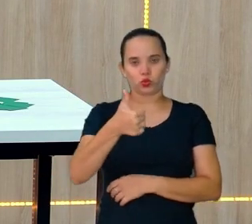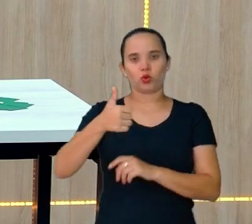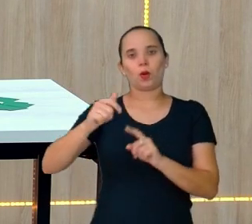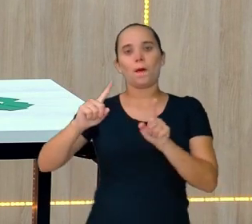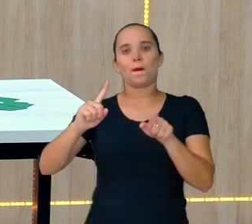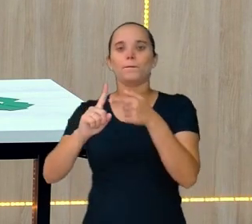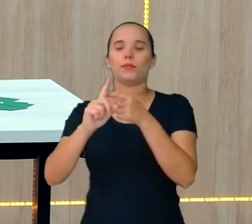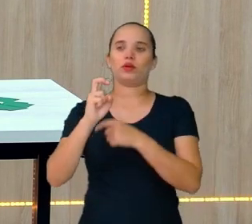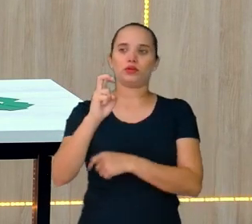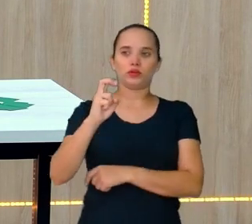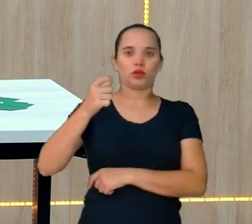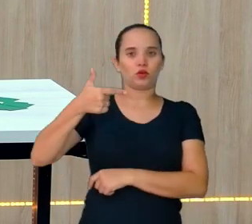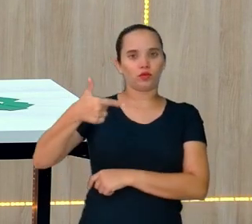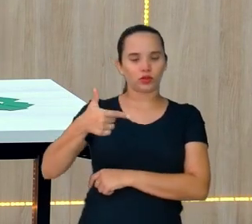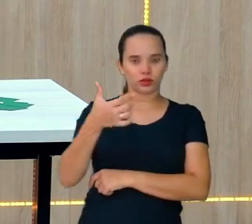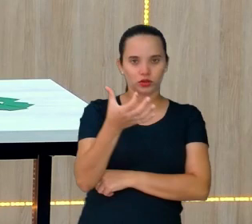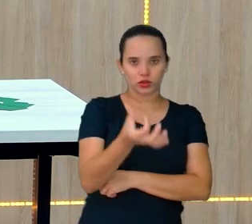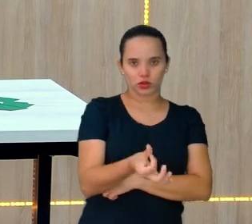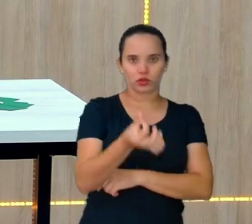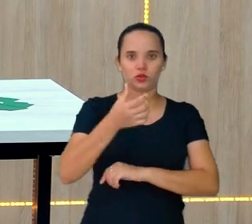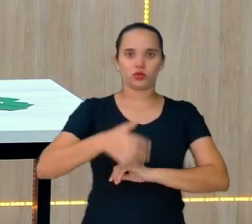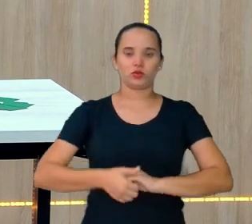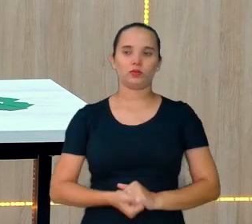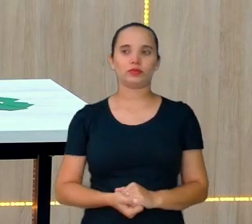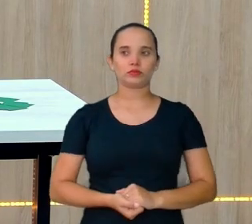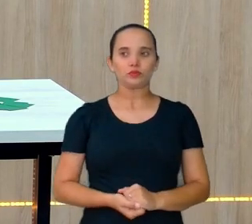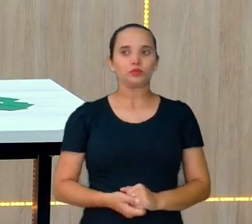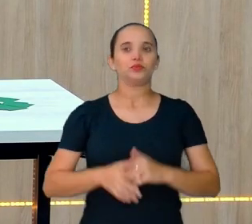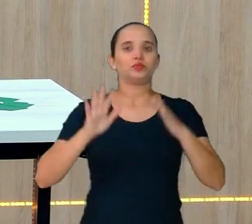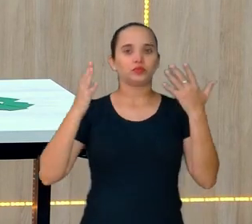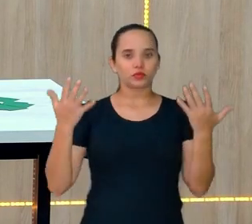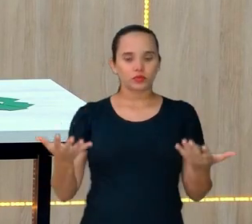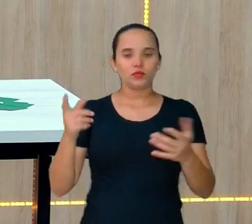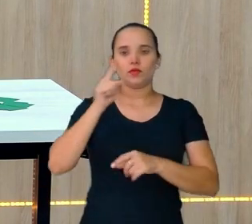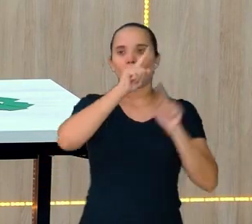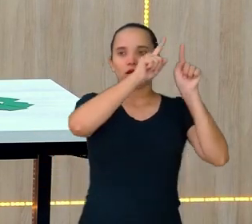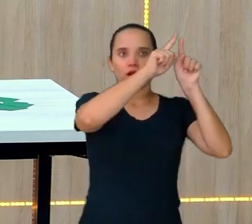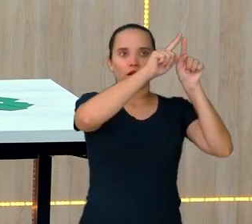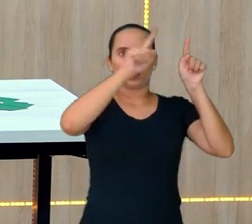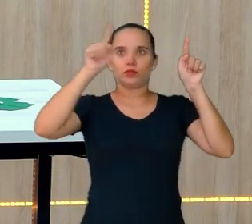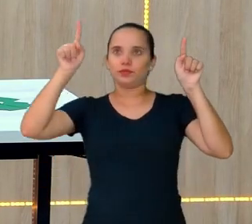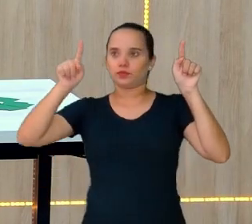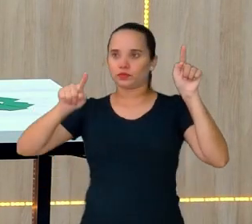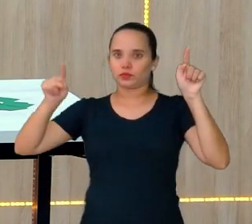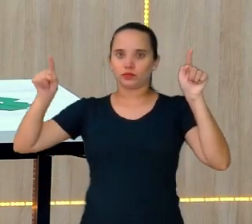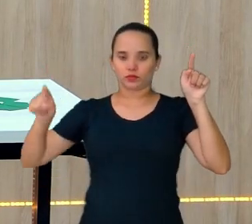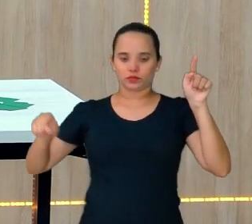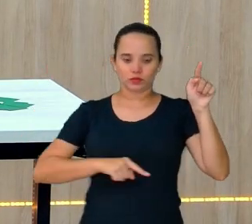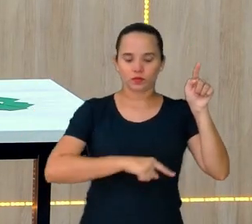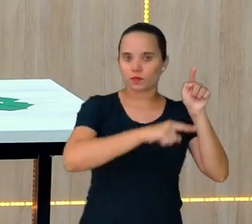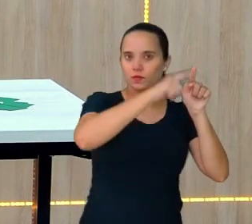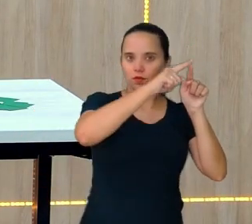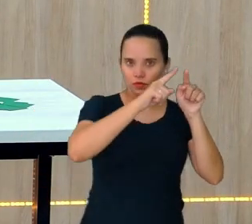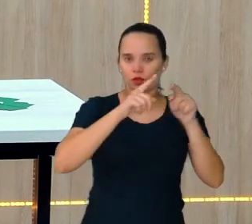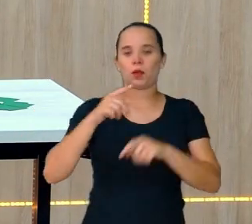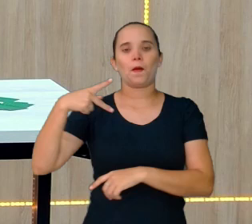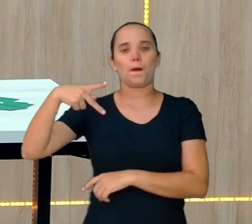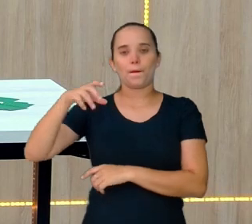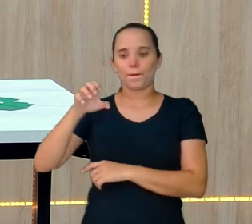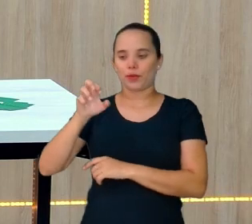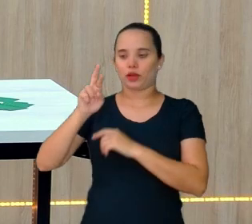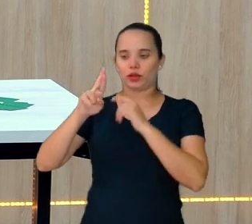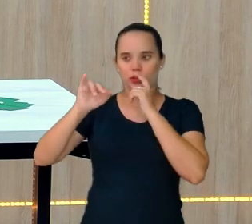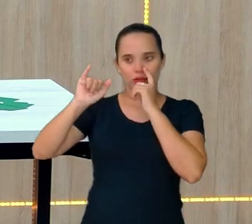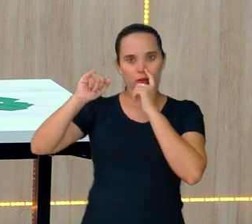Mais 5. Eu vou ter o perímetro, o contorno de 26.